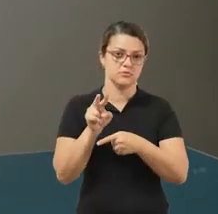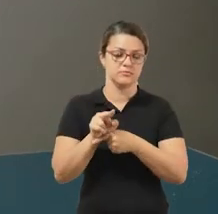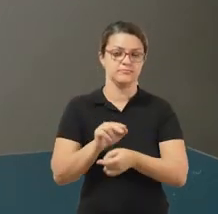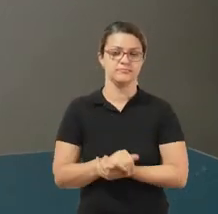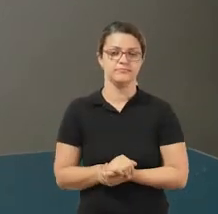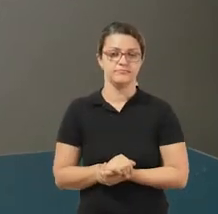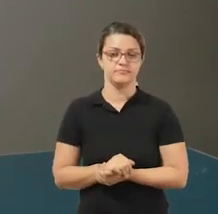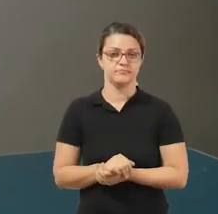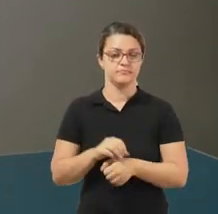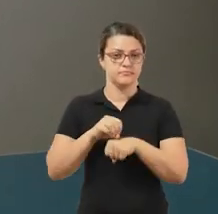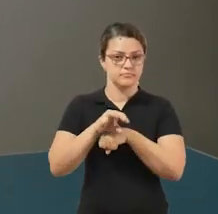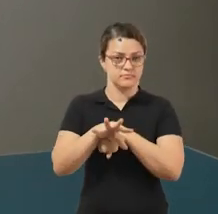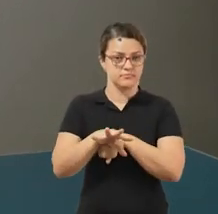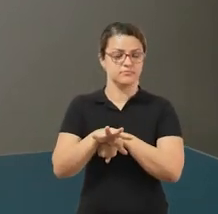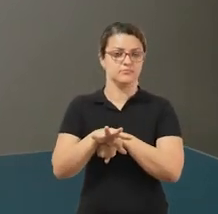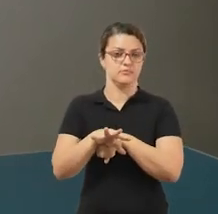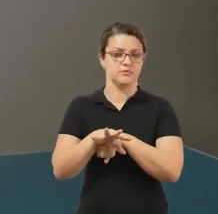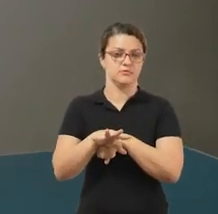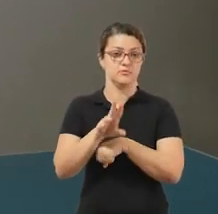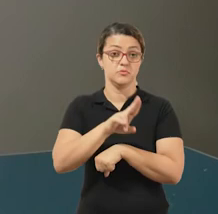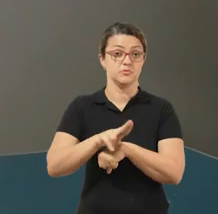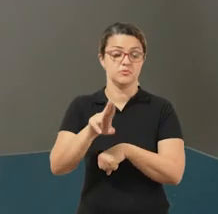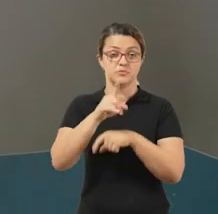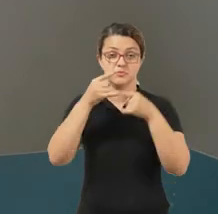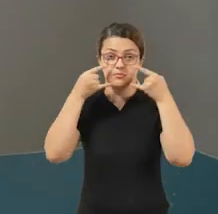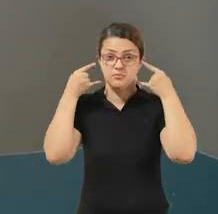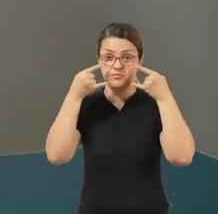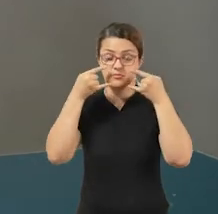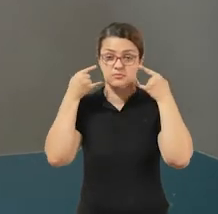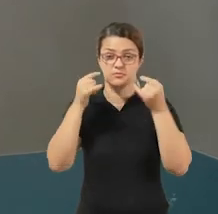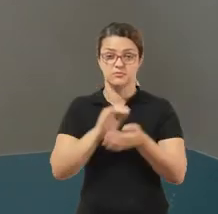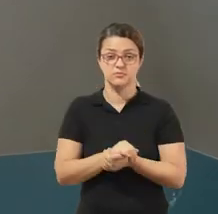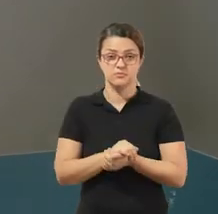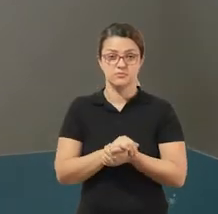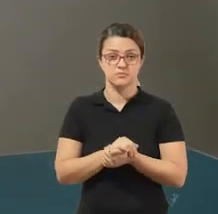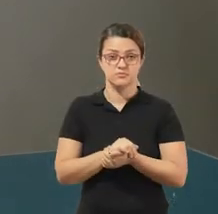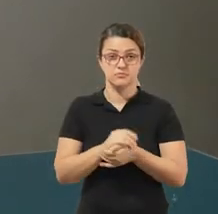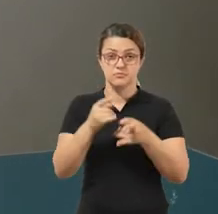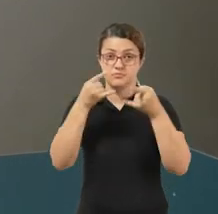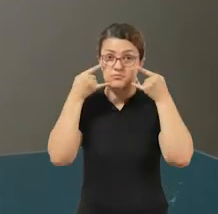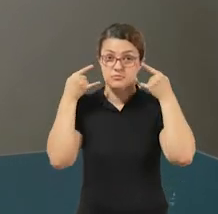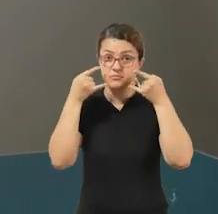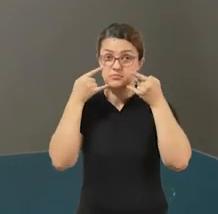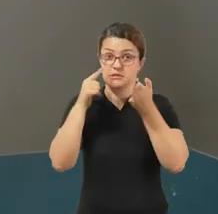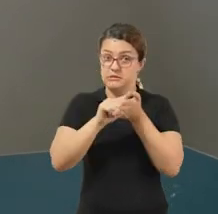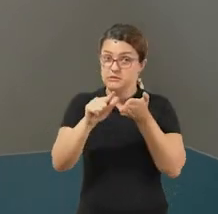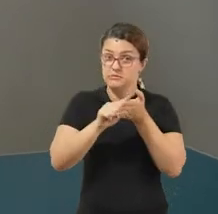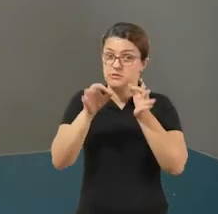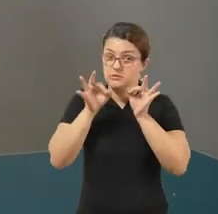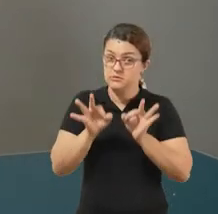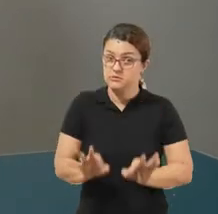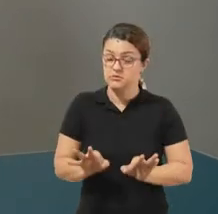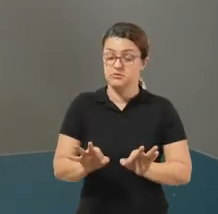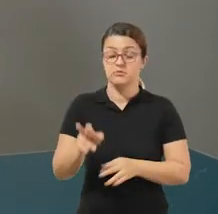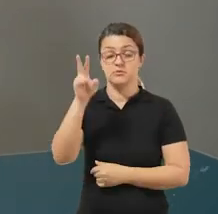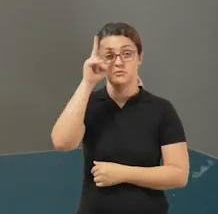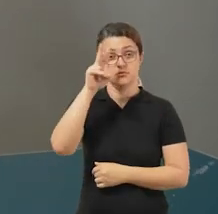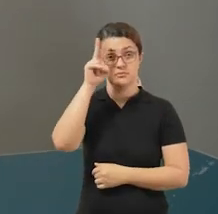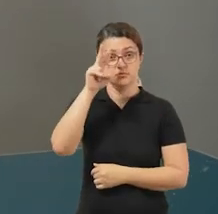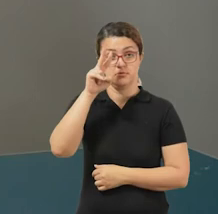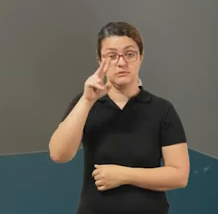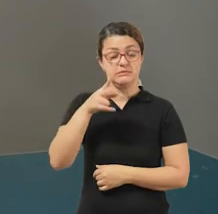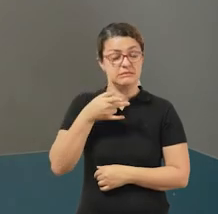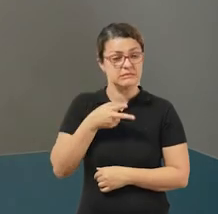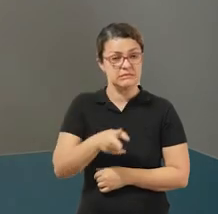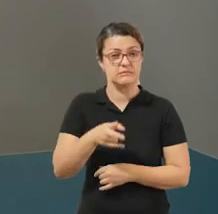vocês seis dicas importantes sobre o uso da máscara. Mantenha a máscara higienizada corretamente. Então, sempre lembrando de